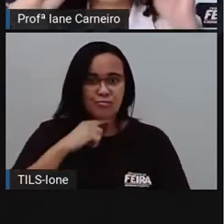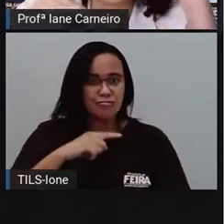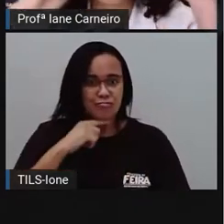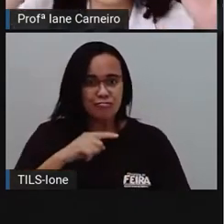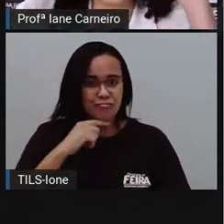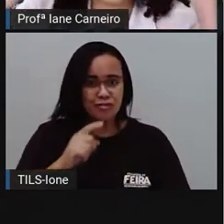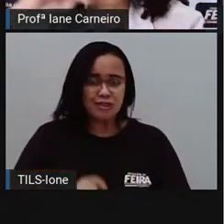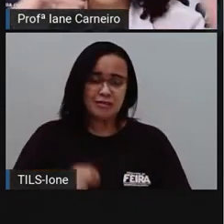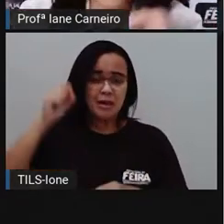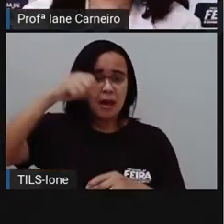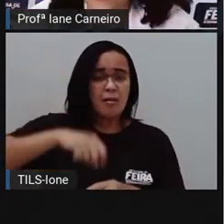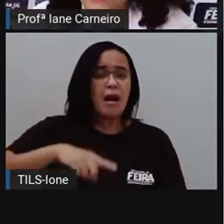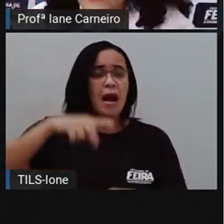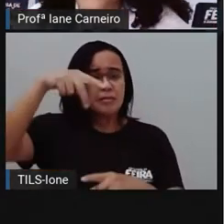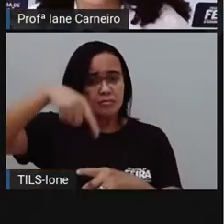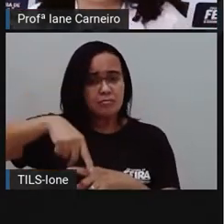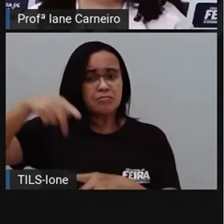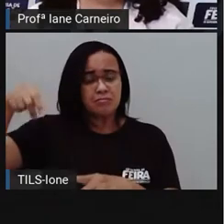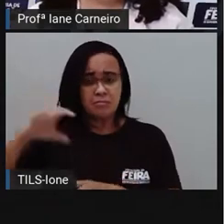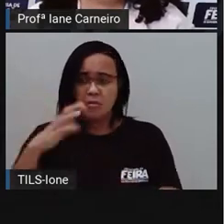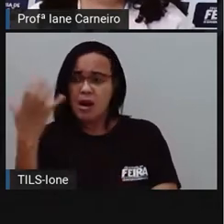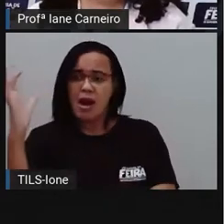preferem ir pulando de galho em galho.